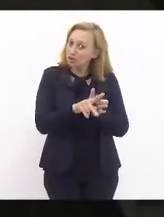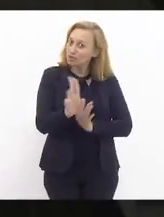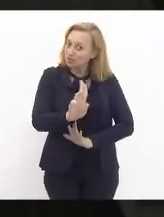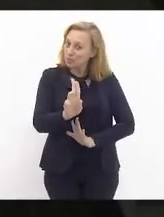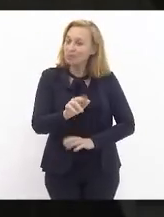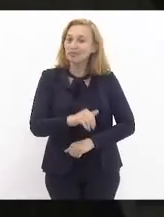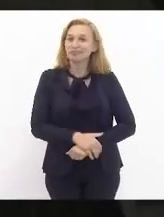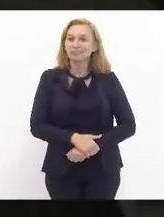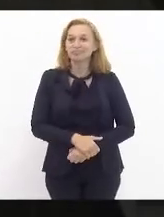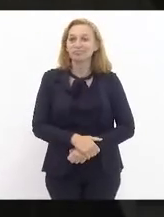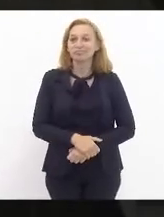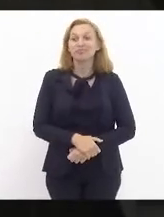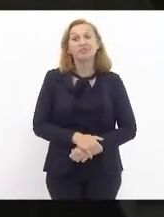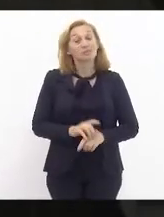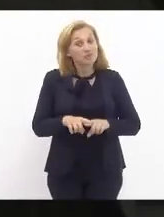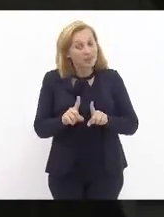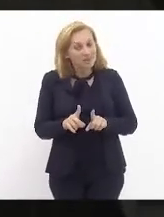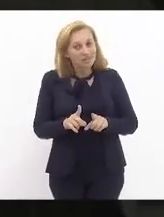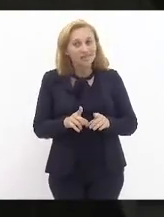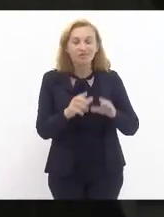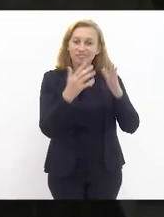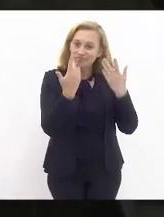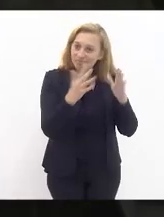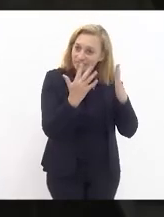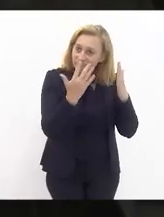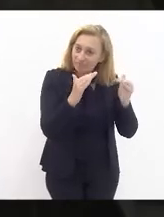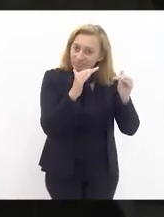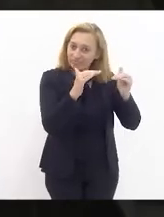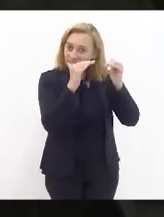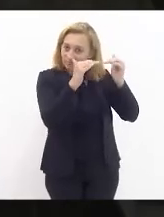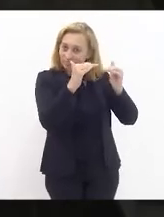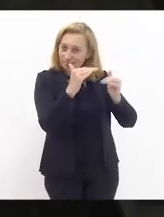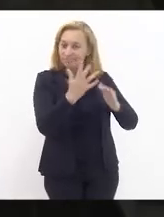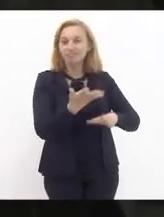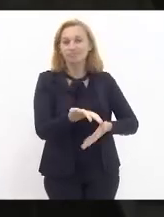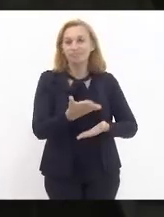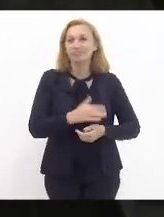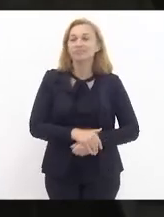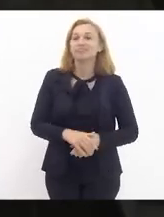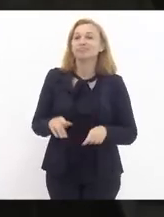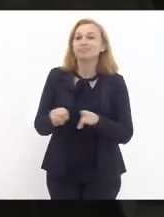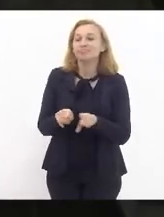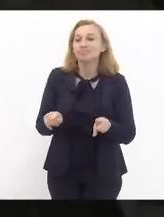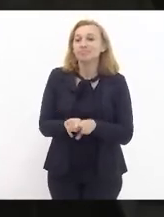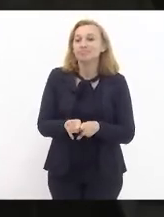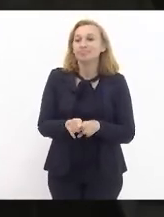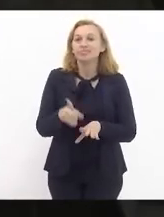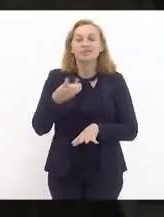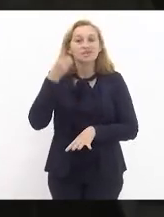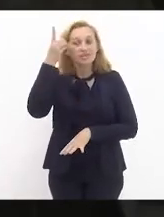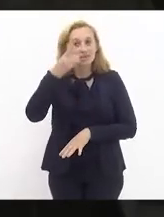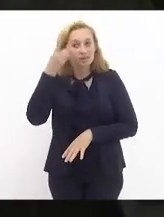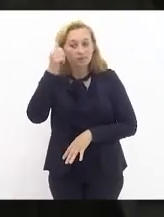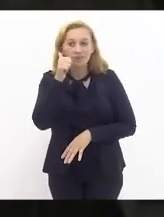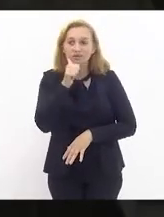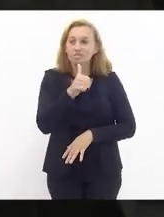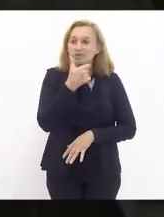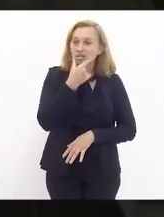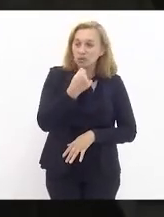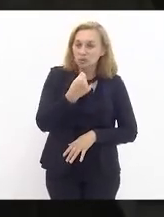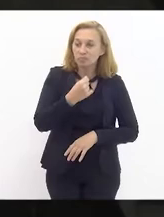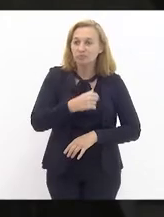nome. Cumprimentando Vossa Excelência e também as deputadas e deputados